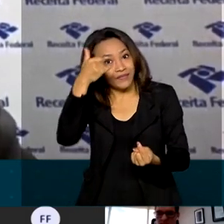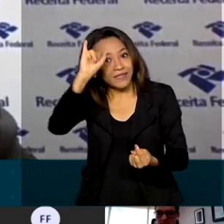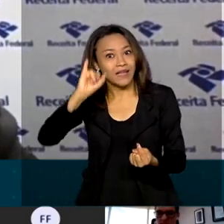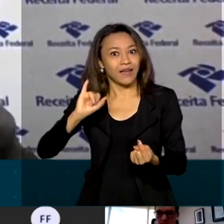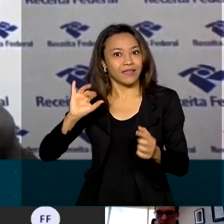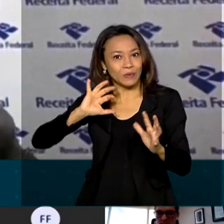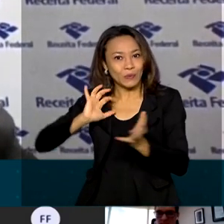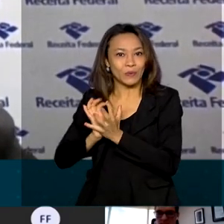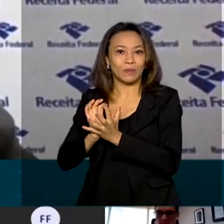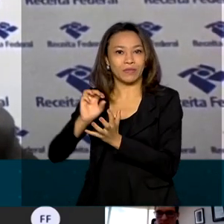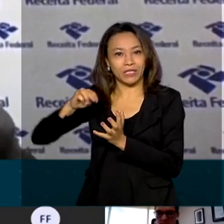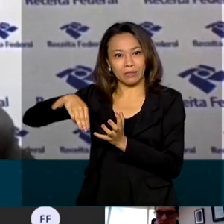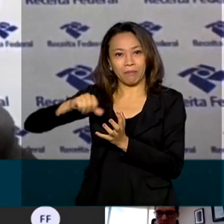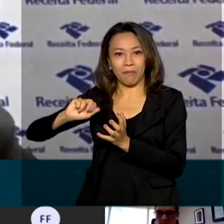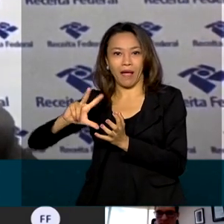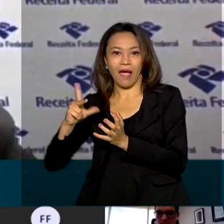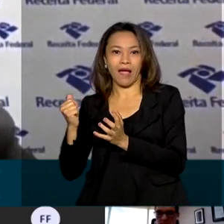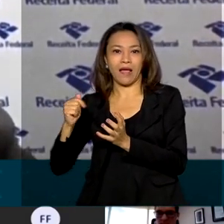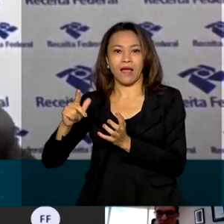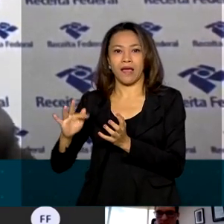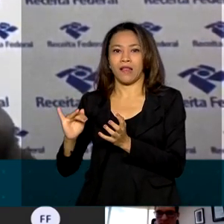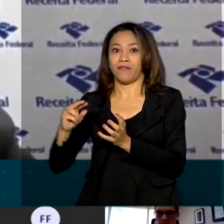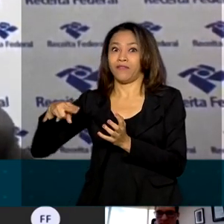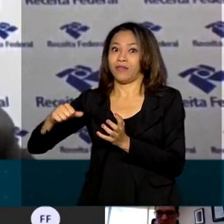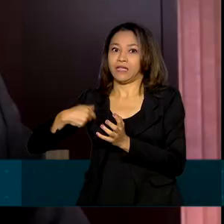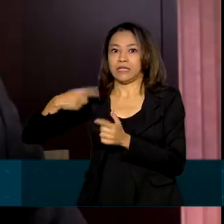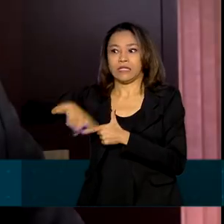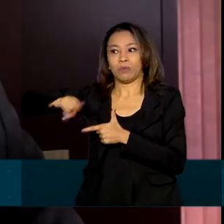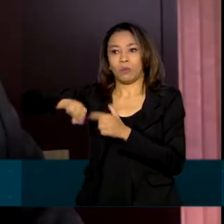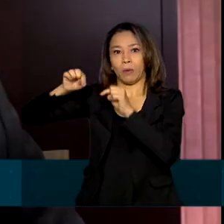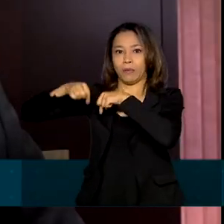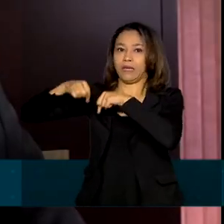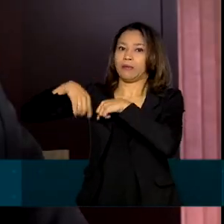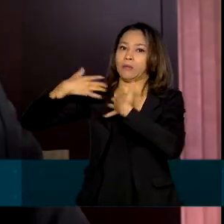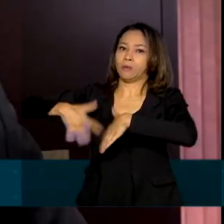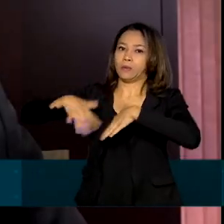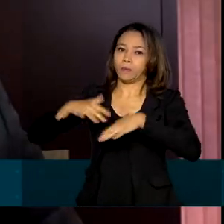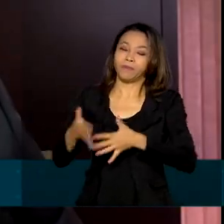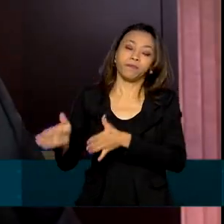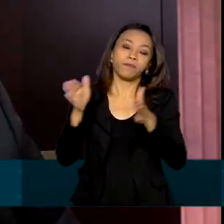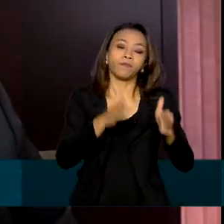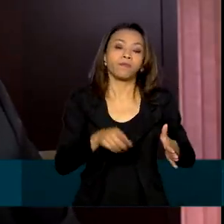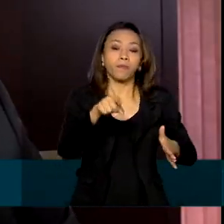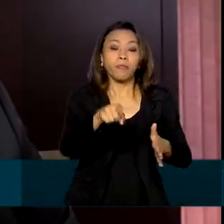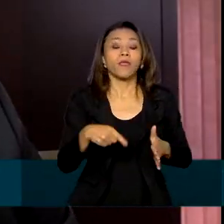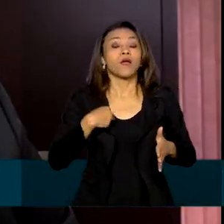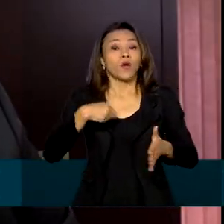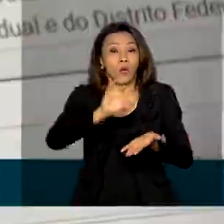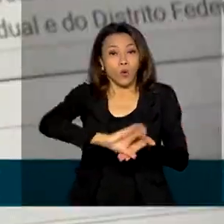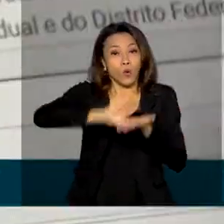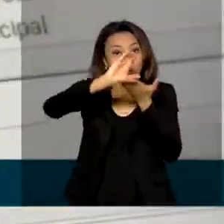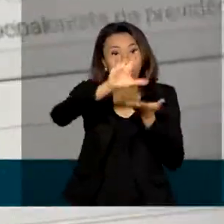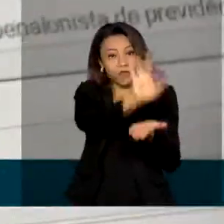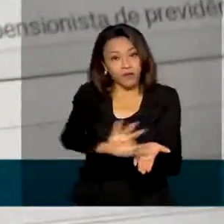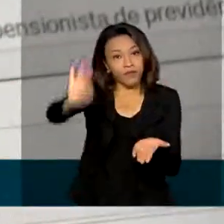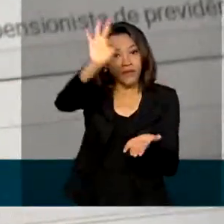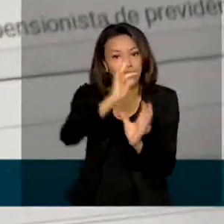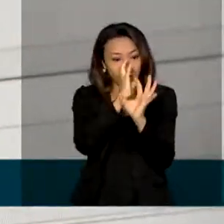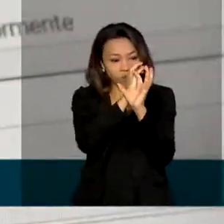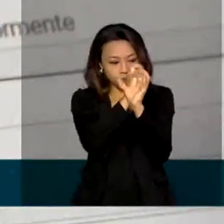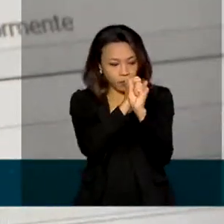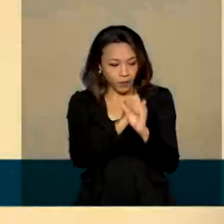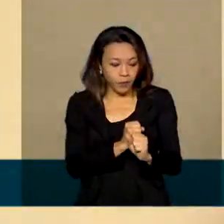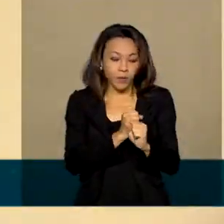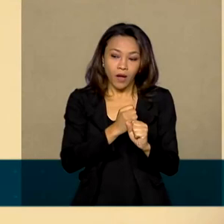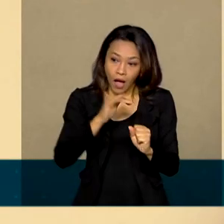evitar erros e omissões que acabam dando dor de cabeça para todo mundo. O Conselho Federal de Contabilidade recomenda que o contribuinte